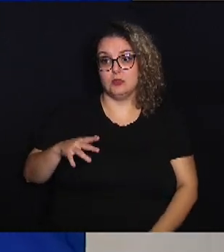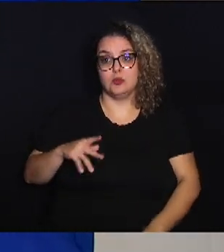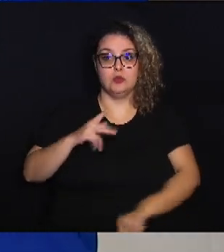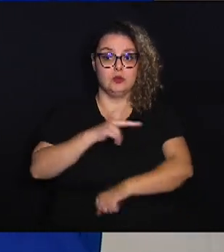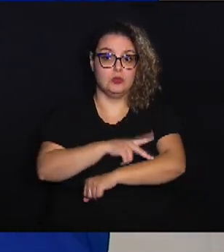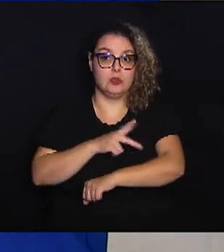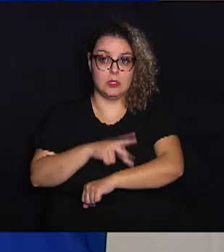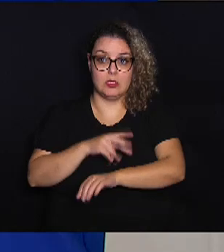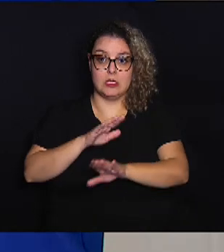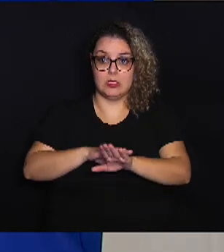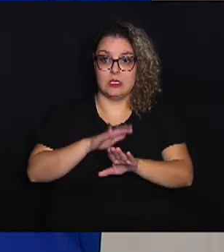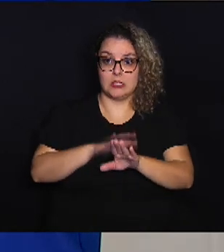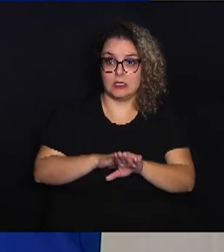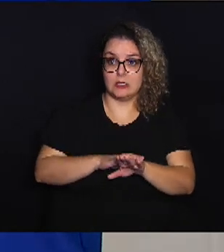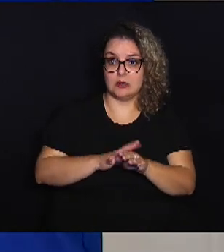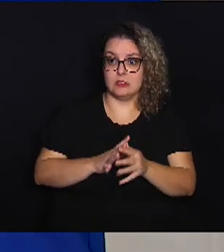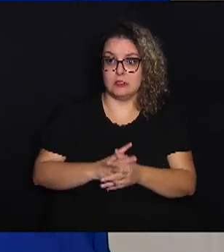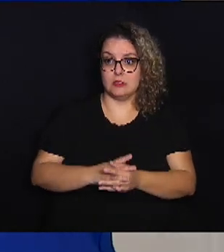que atua